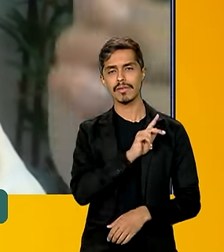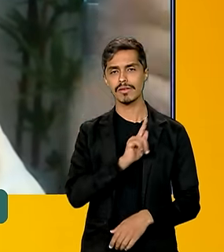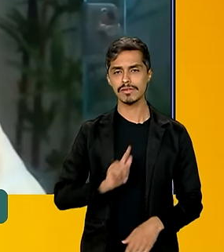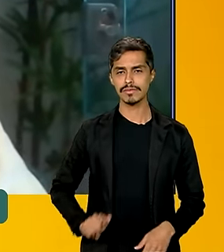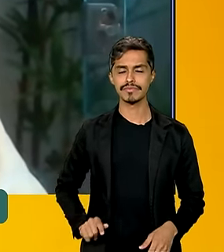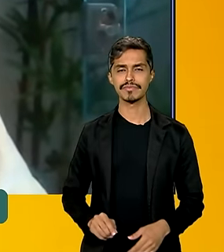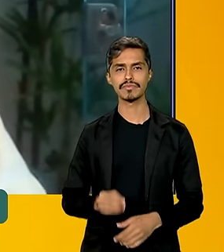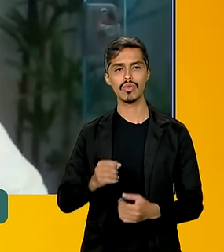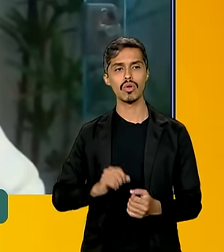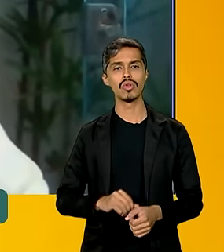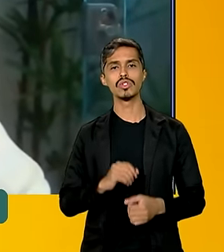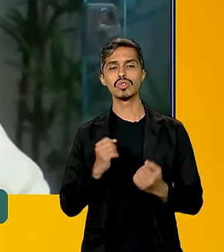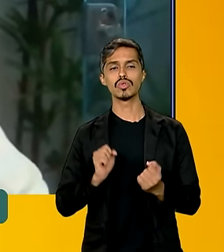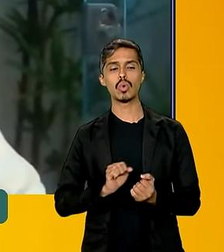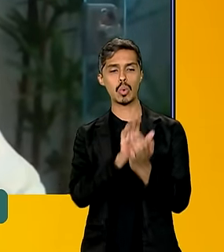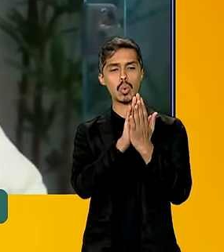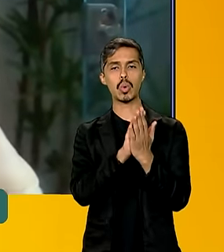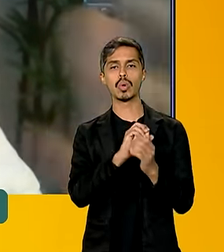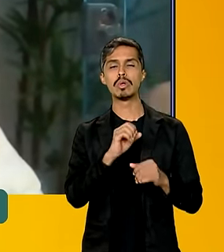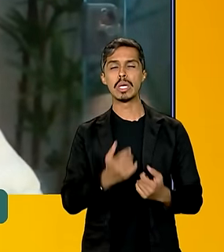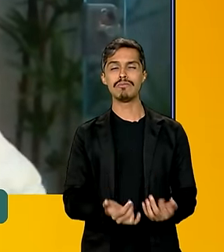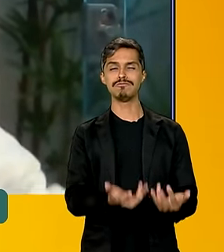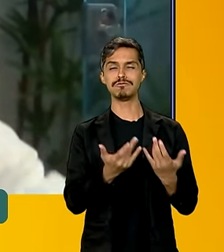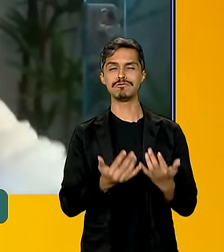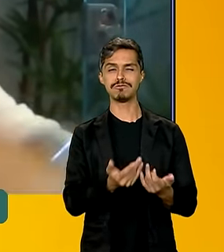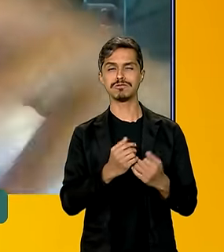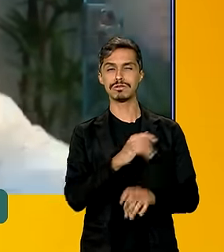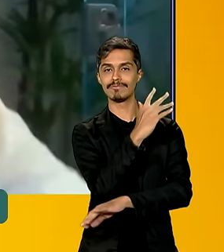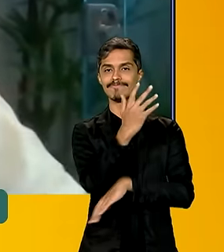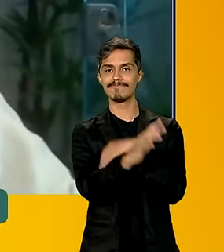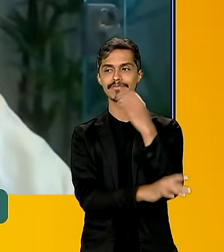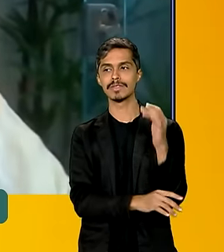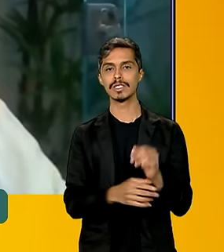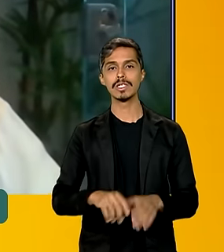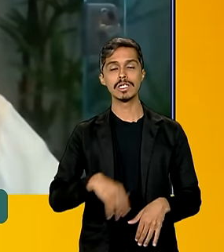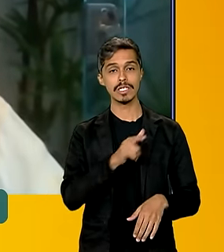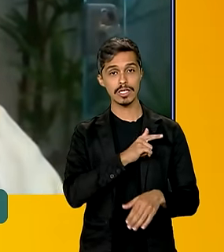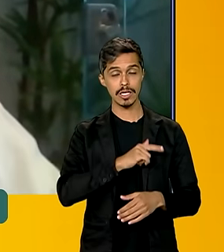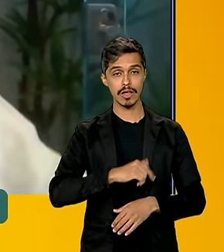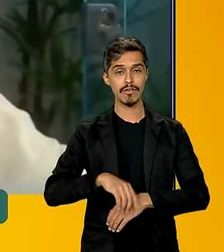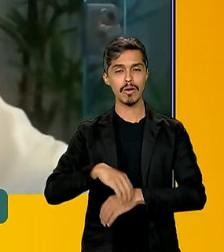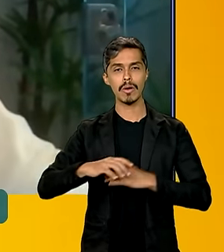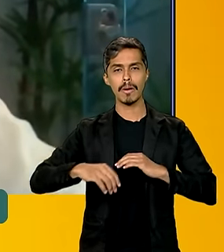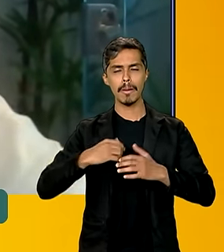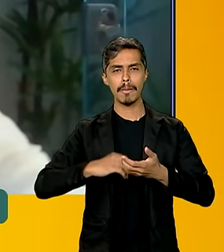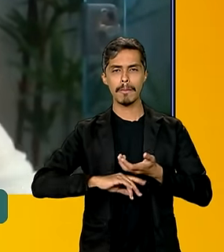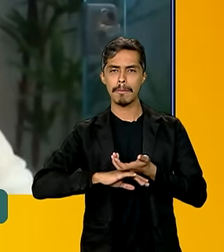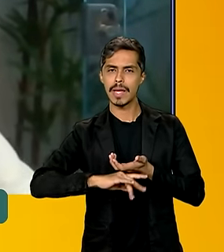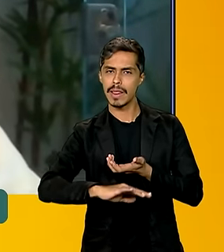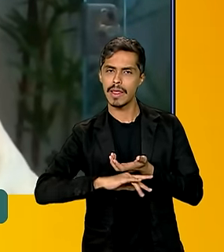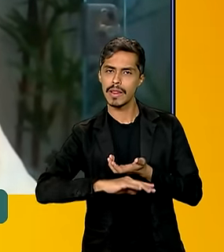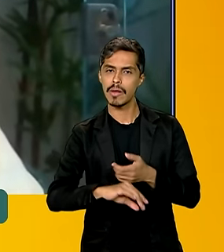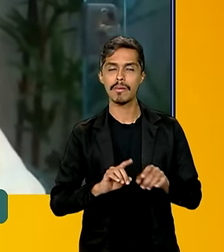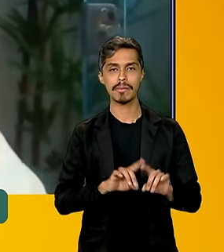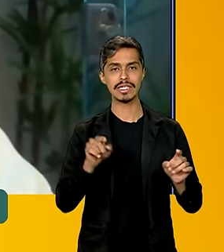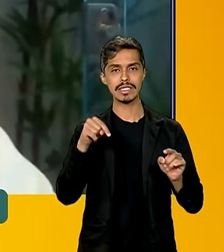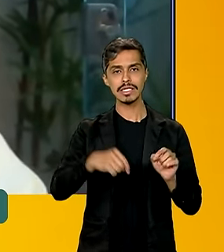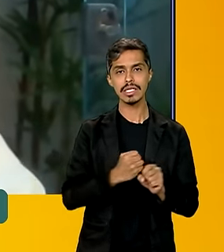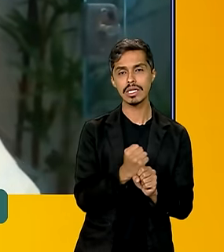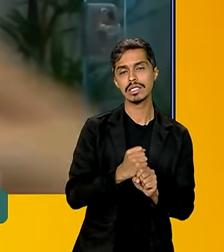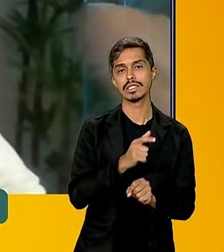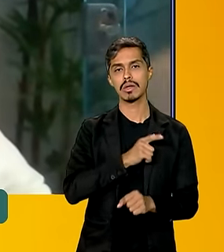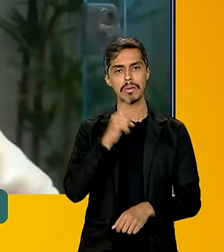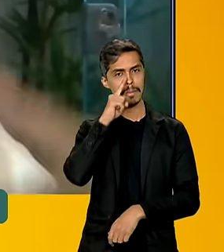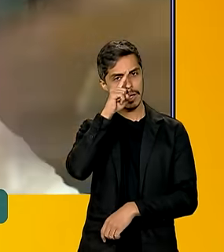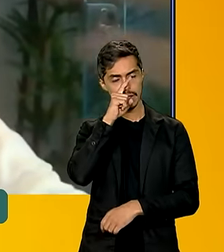combater os incêndios florestais na Amazônia e no Pantanal, que depois nós vamos expandir para outros biomas. Mas, esse ano, existe um risco